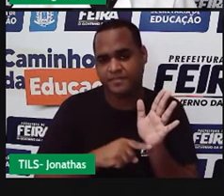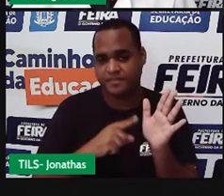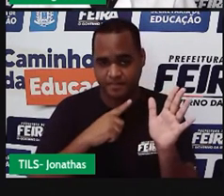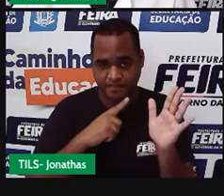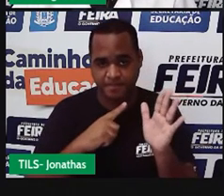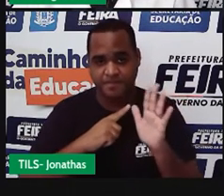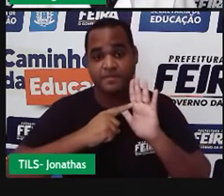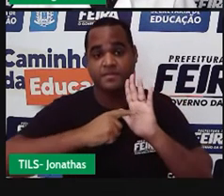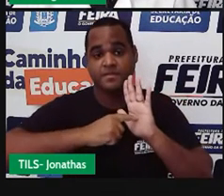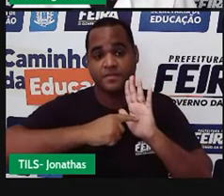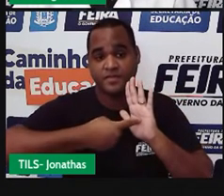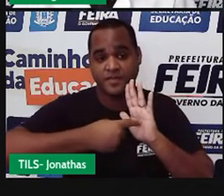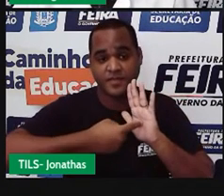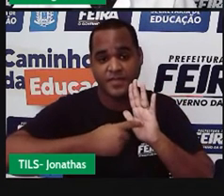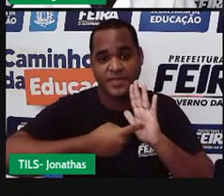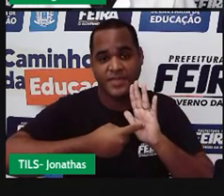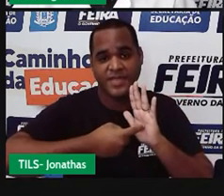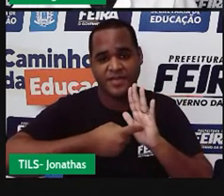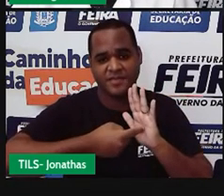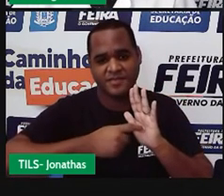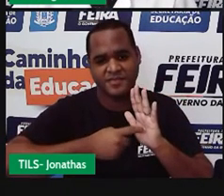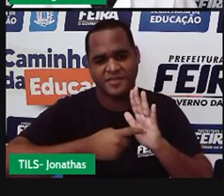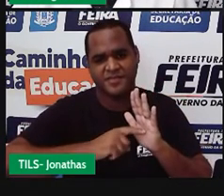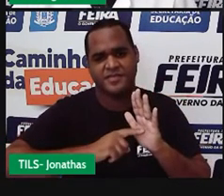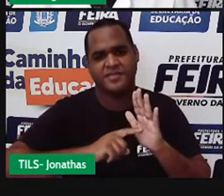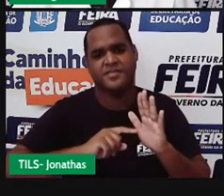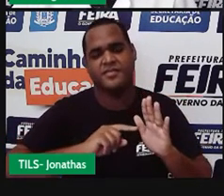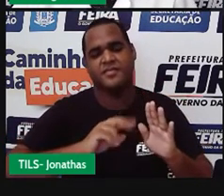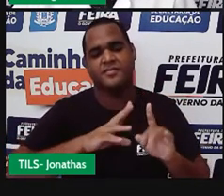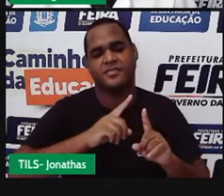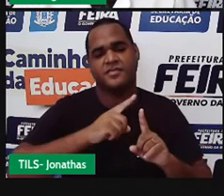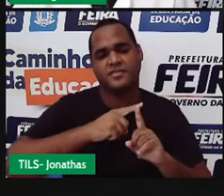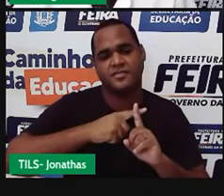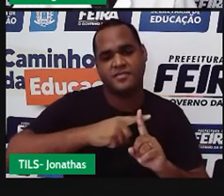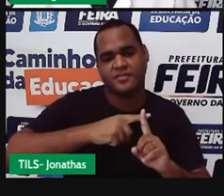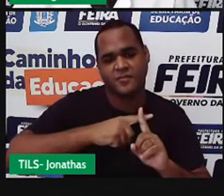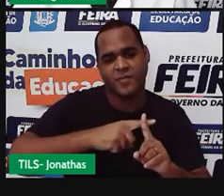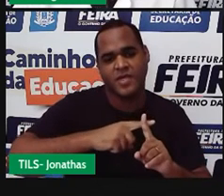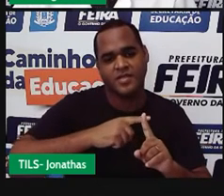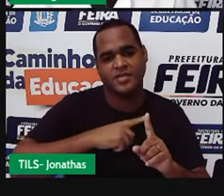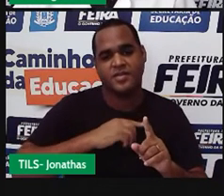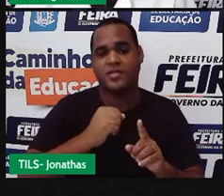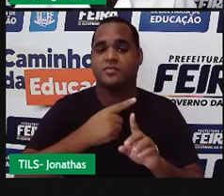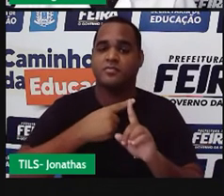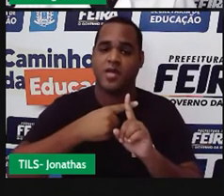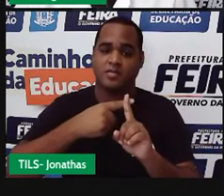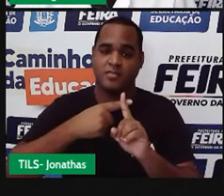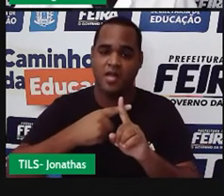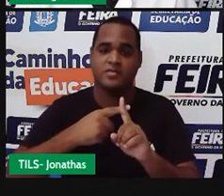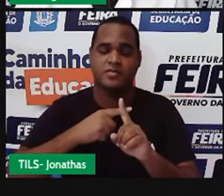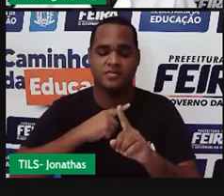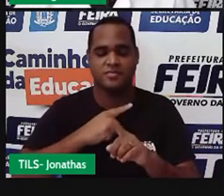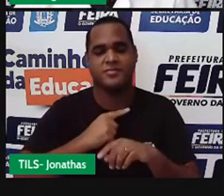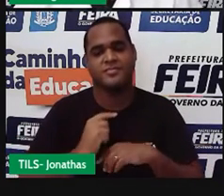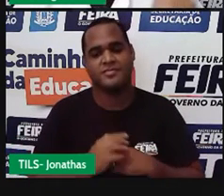você tem uma conta de vezes, você tem uma conta de mais e outra conta de mais aqui.